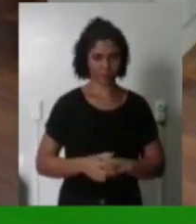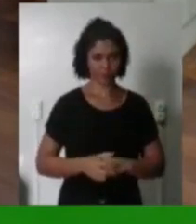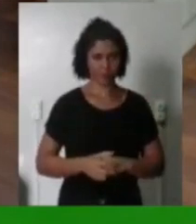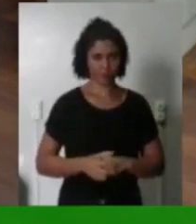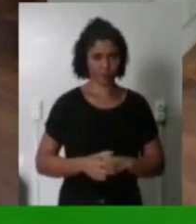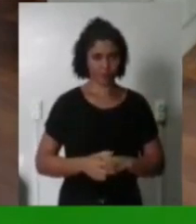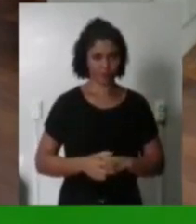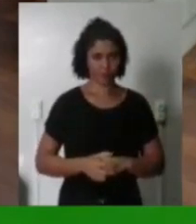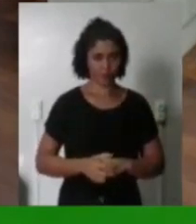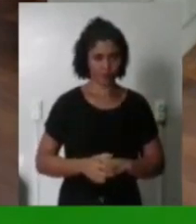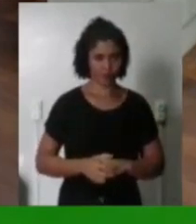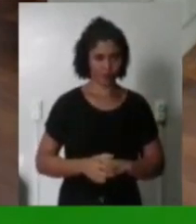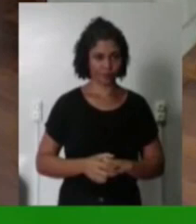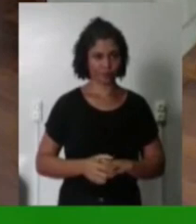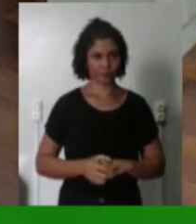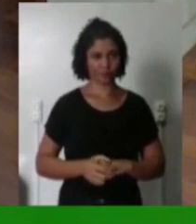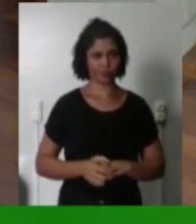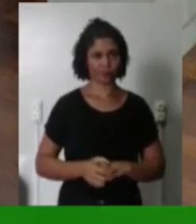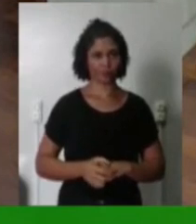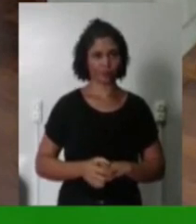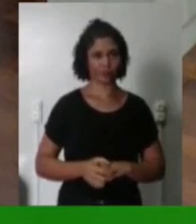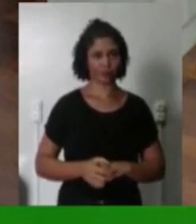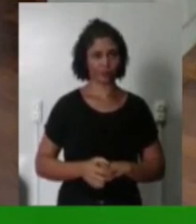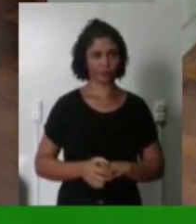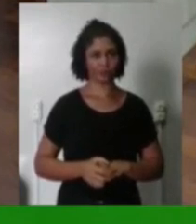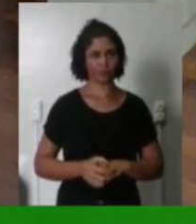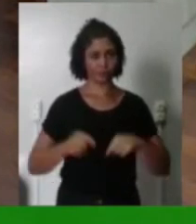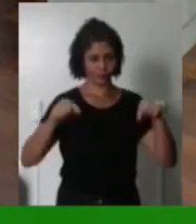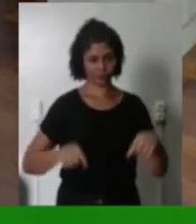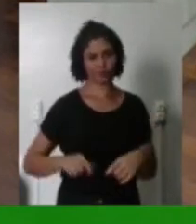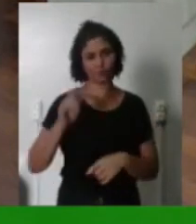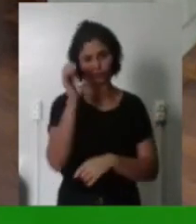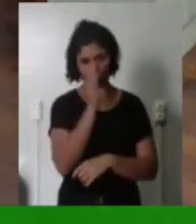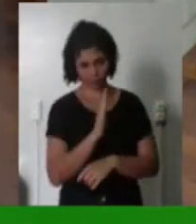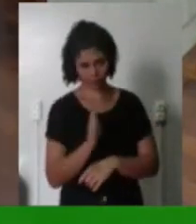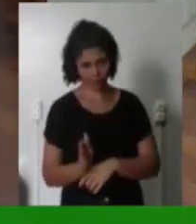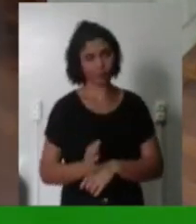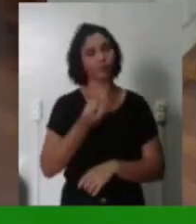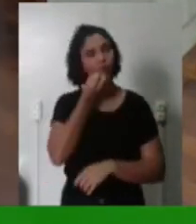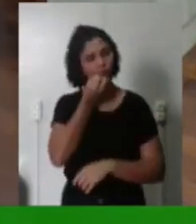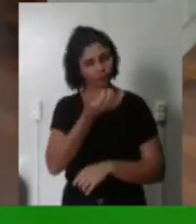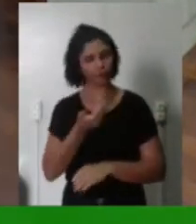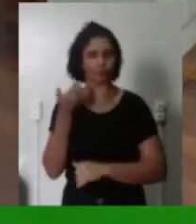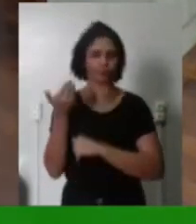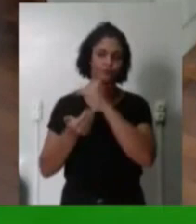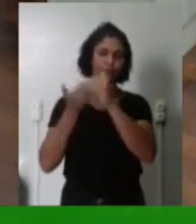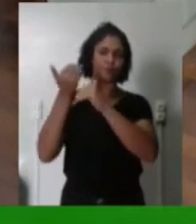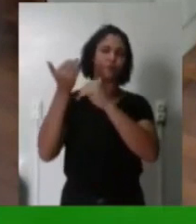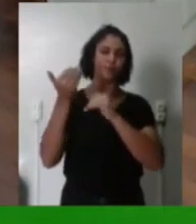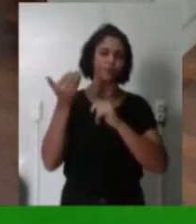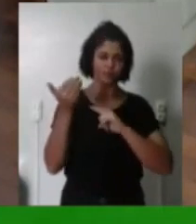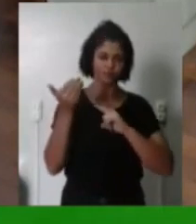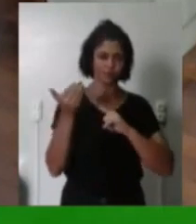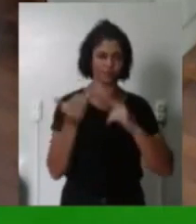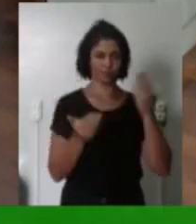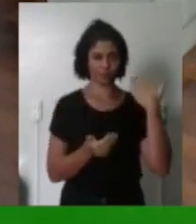Felizmente Felizmente Nós No Brasil Nós avançamos Não é? Com a eleição do